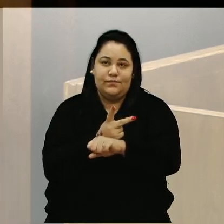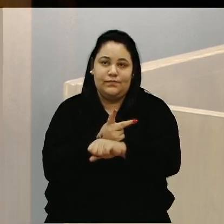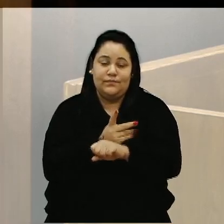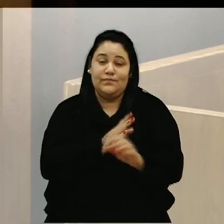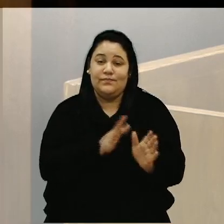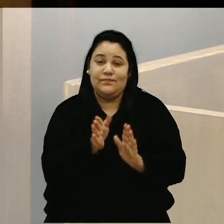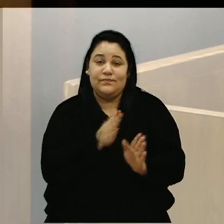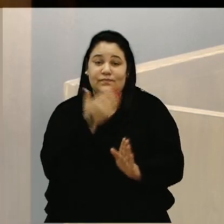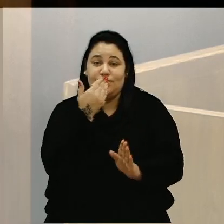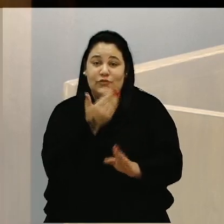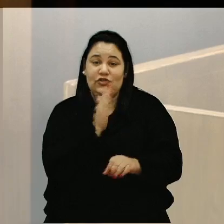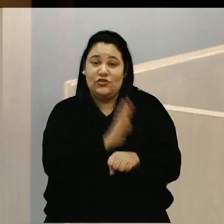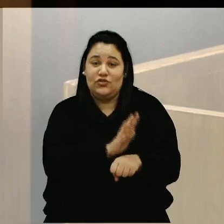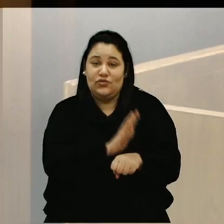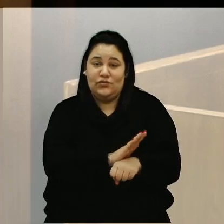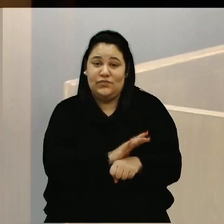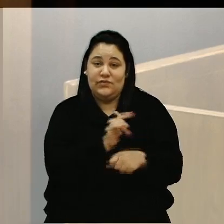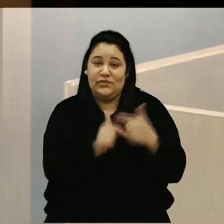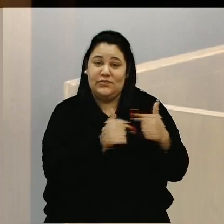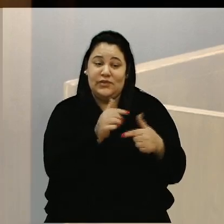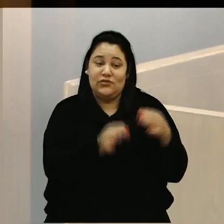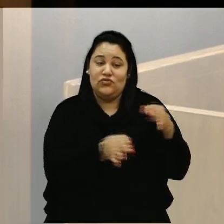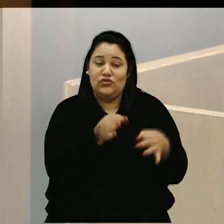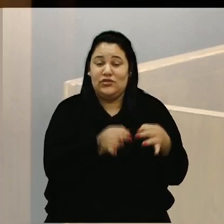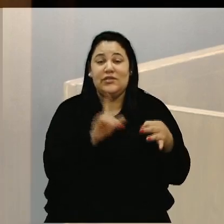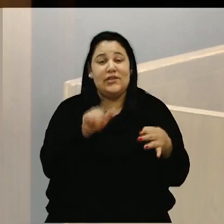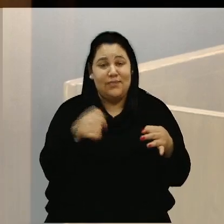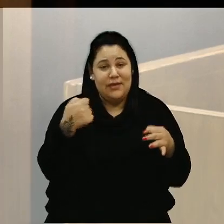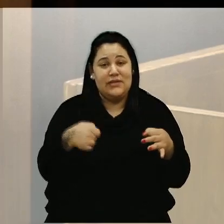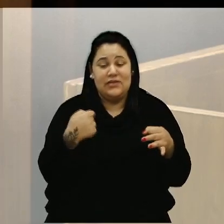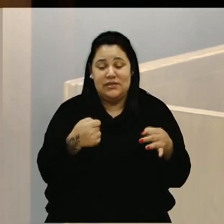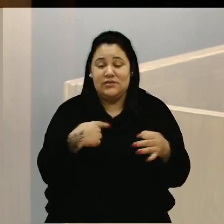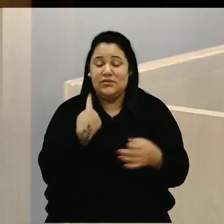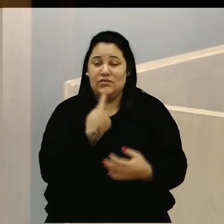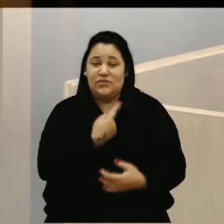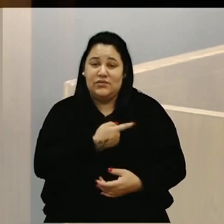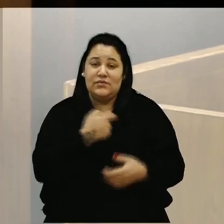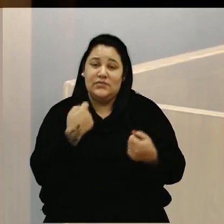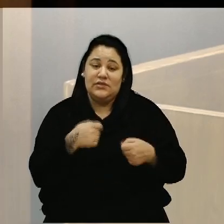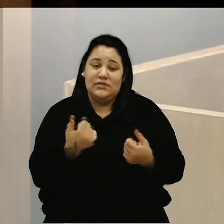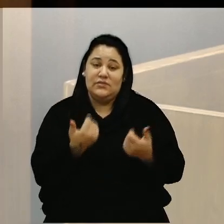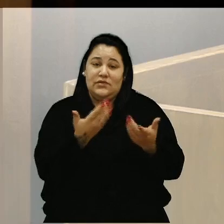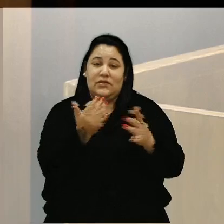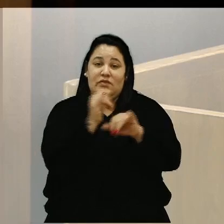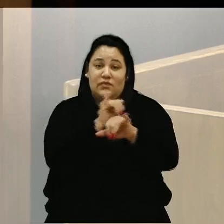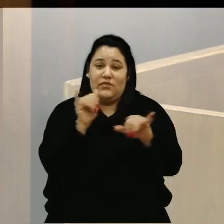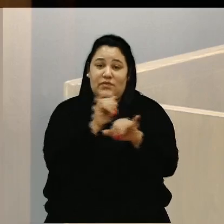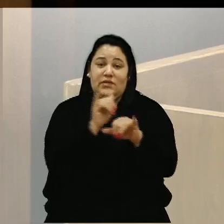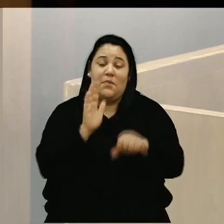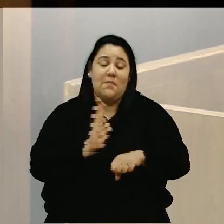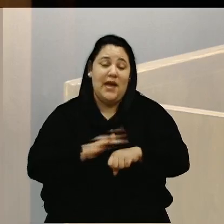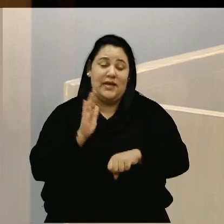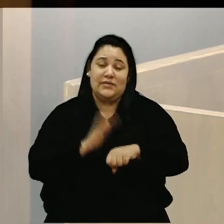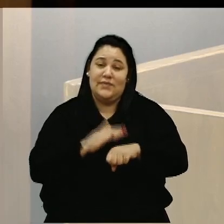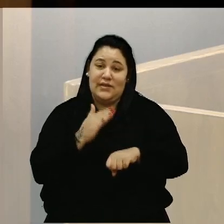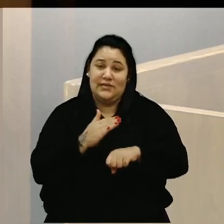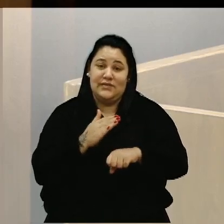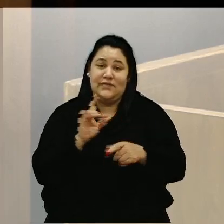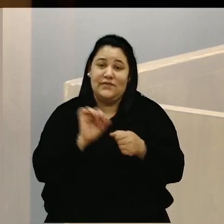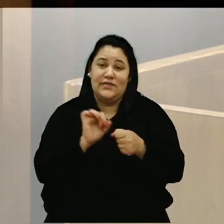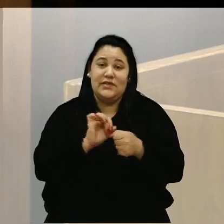serviços que são essenciais. Então, gente precisa levar essa informação, cada vez mais buscar com que essas mulheres